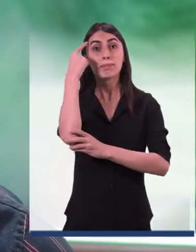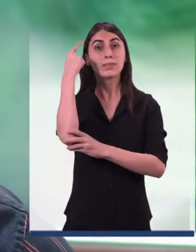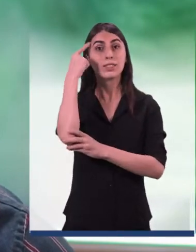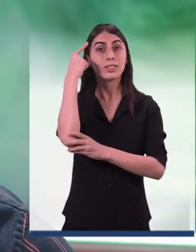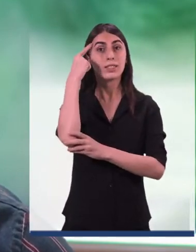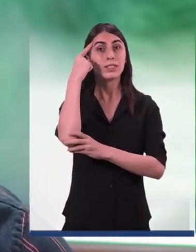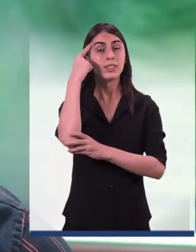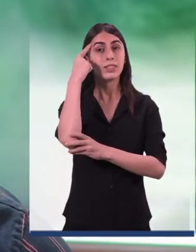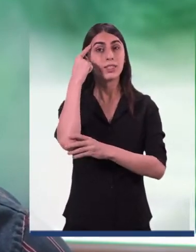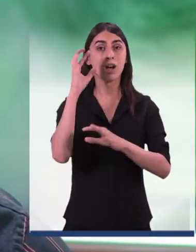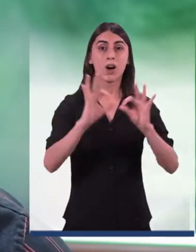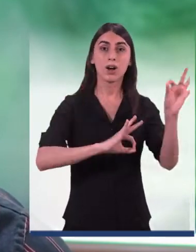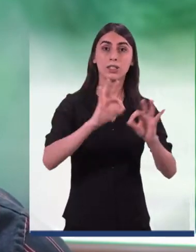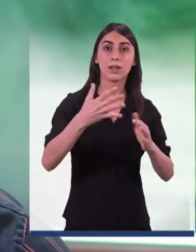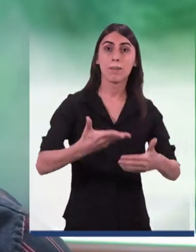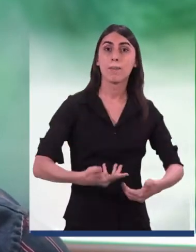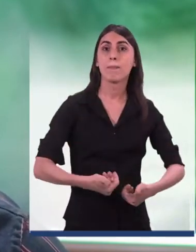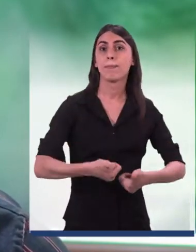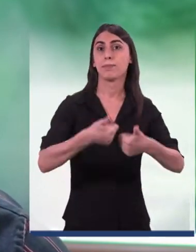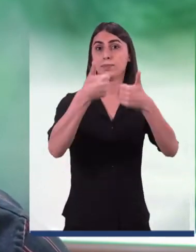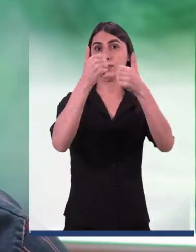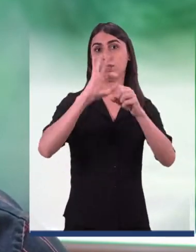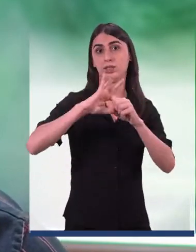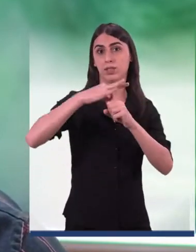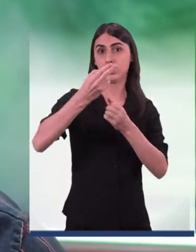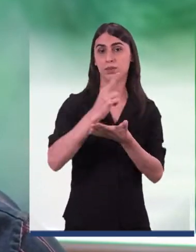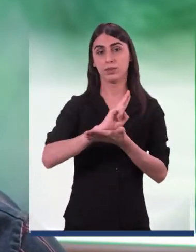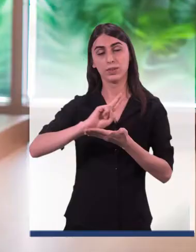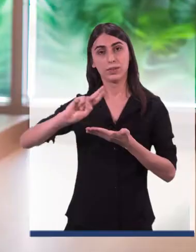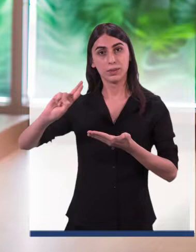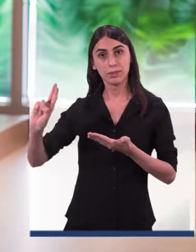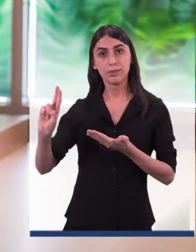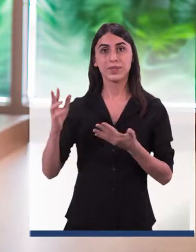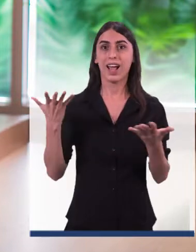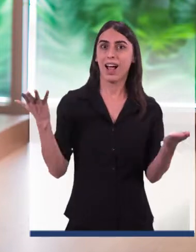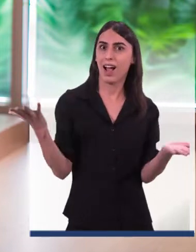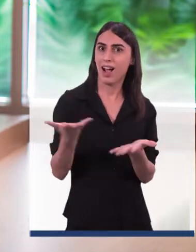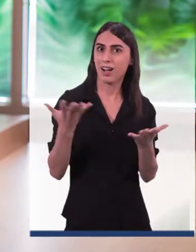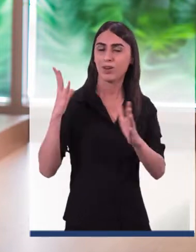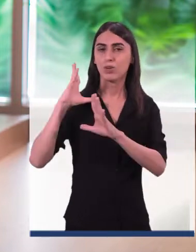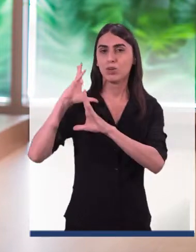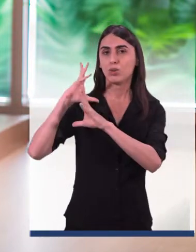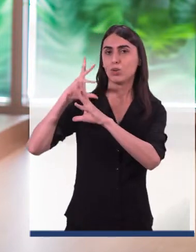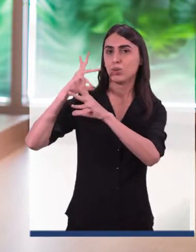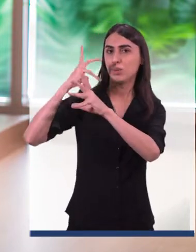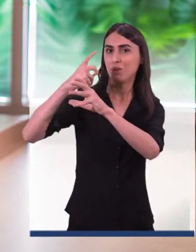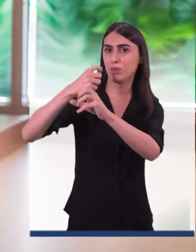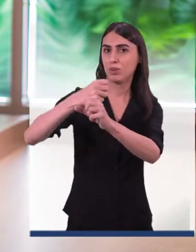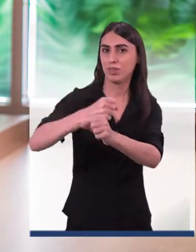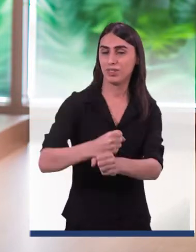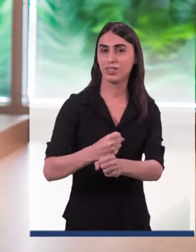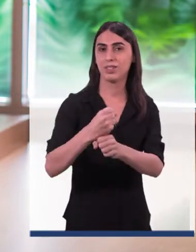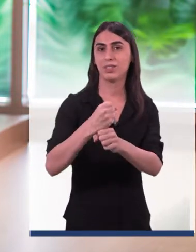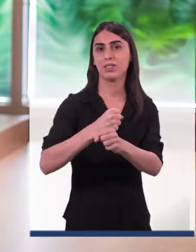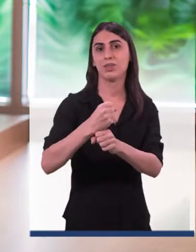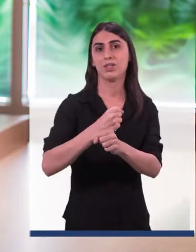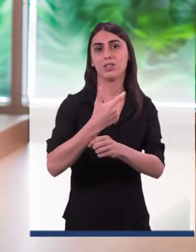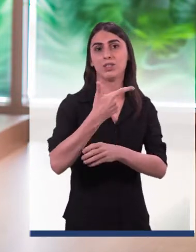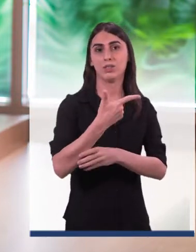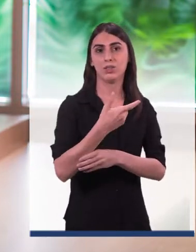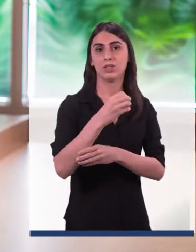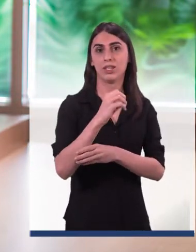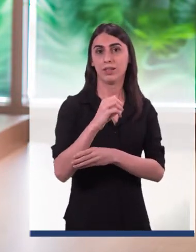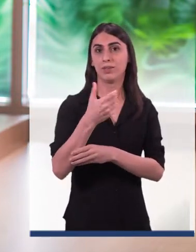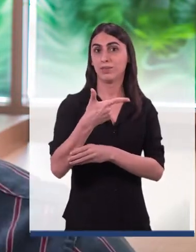a maneira mais eficiente de desenvolver a extensão universitária. Agora, vamos fazer a retrospectiva da